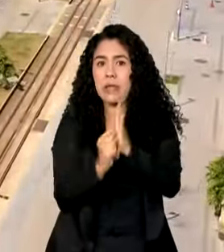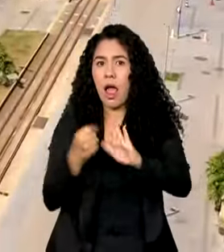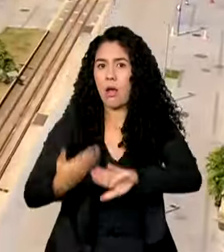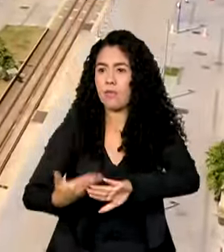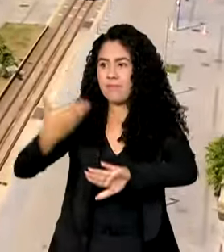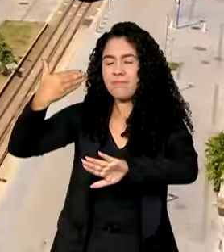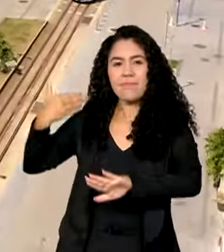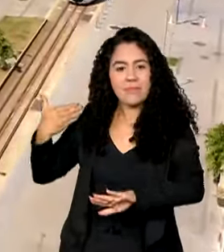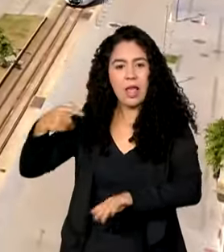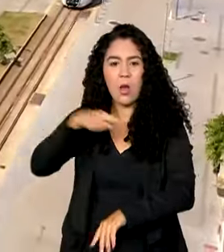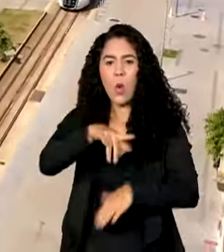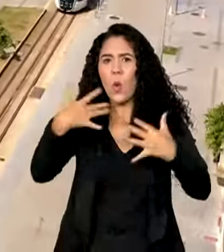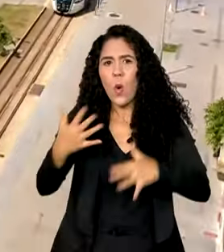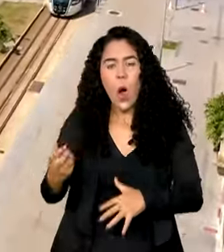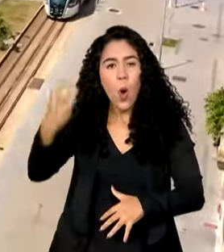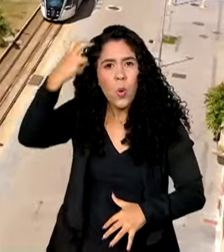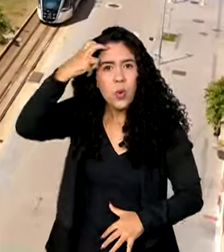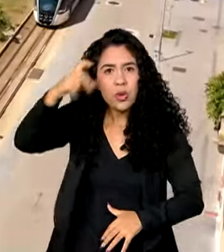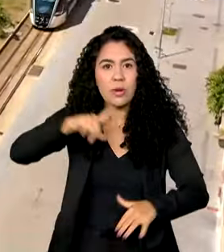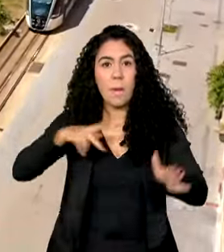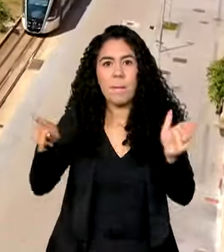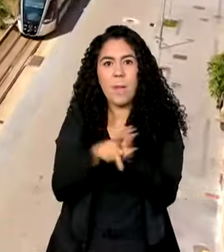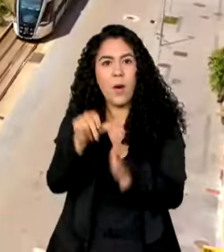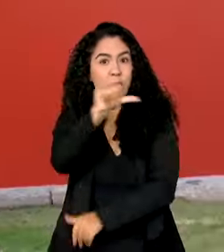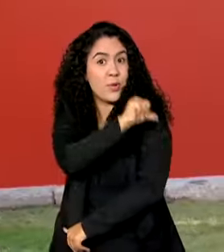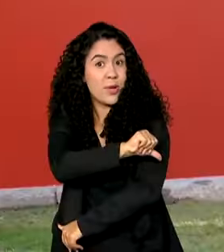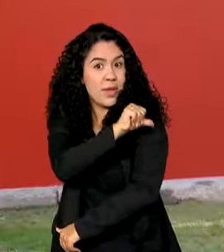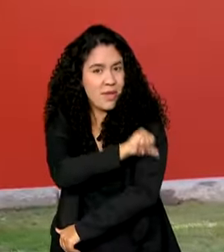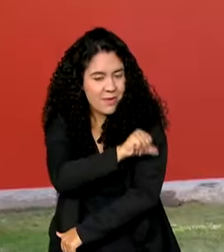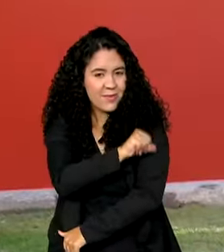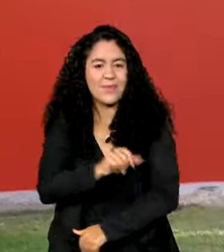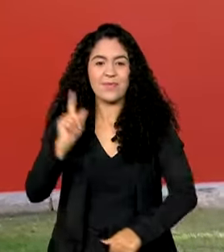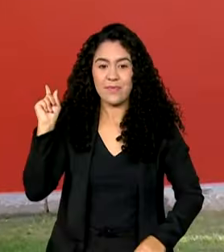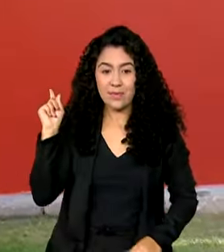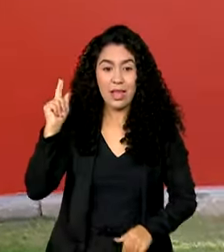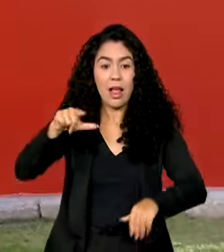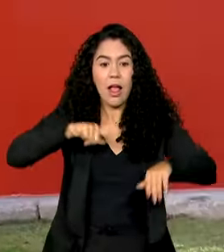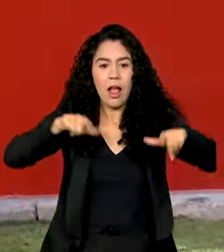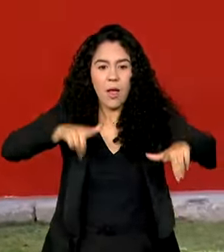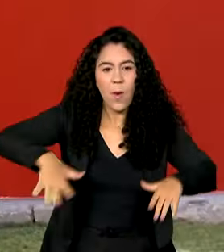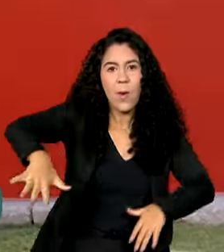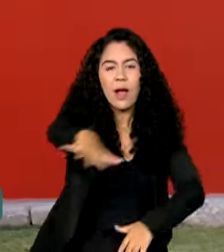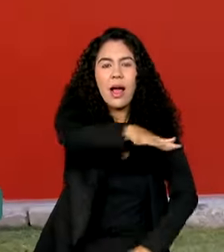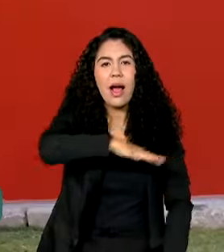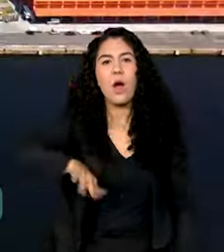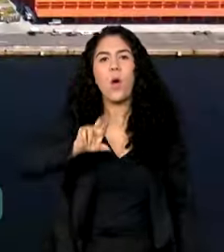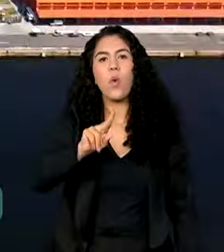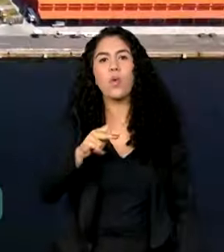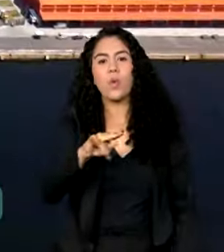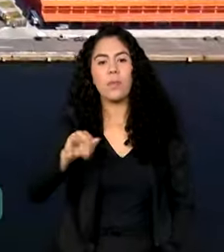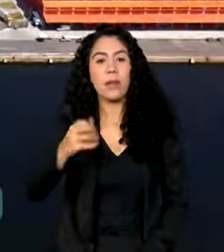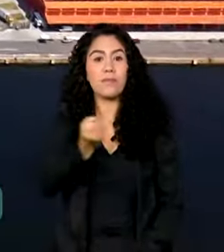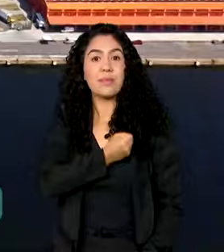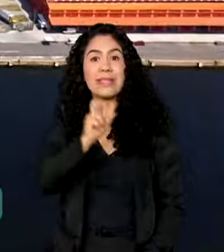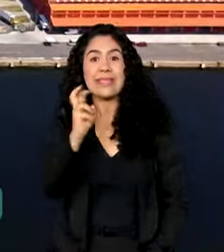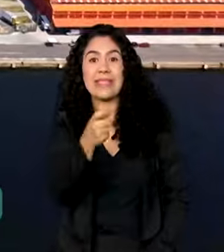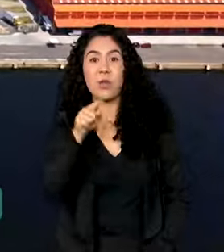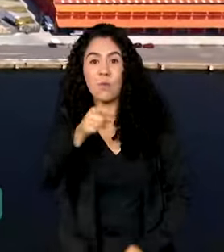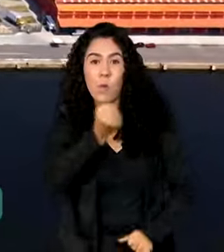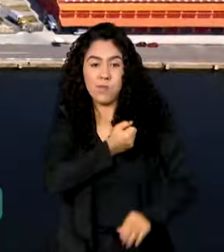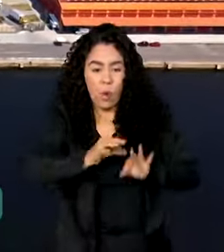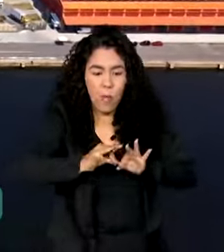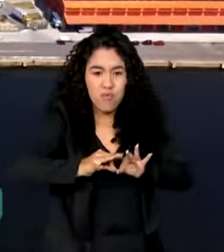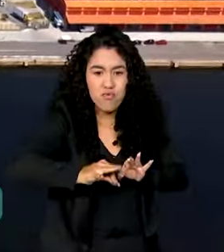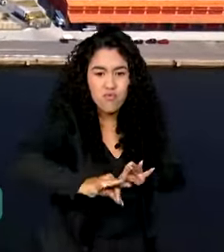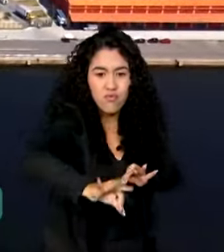o maior equipamento cultural multiuso do Rio de Janeiro. O Armazém Utopia tem 5 mil metros quadrados e